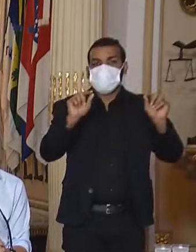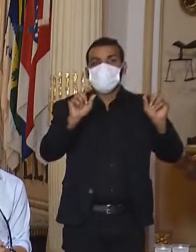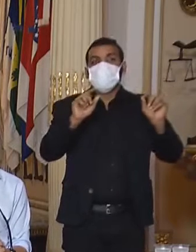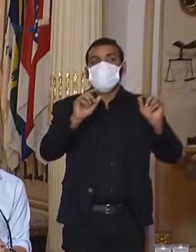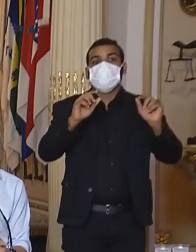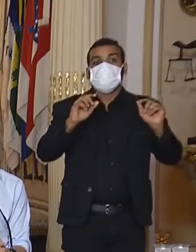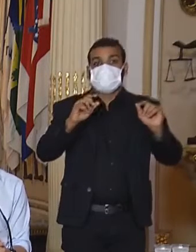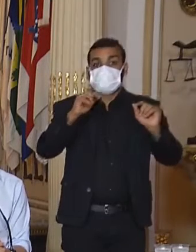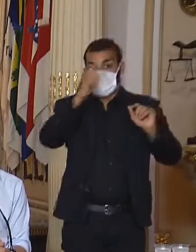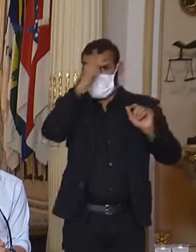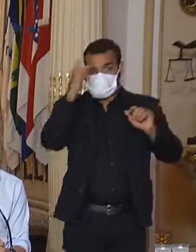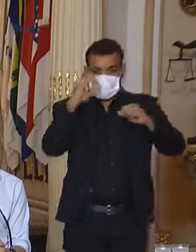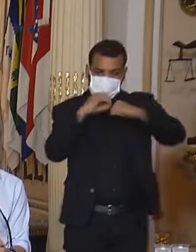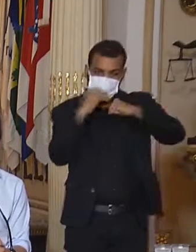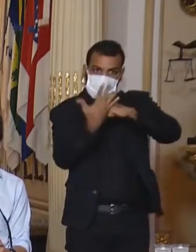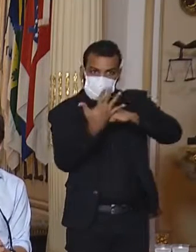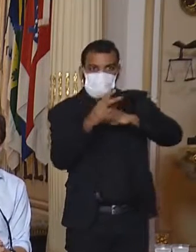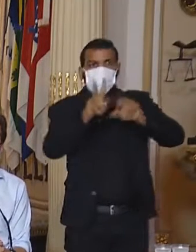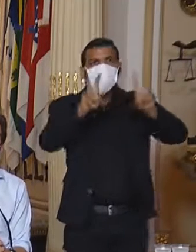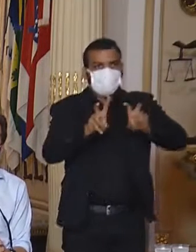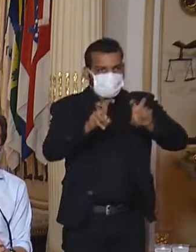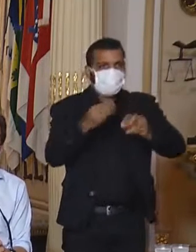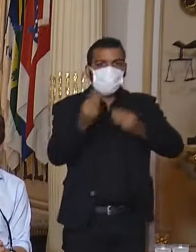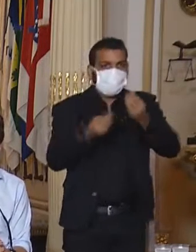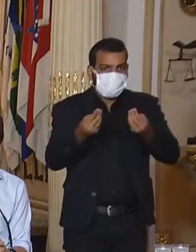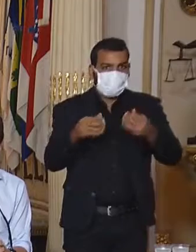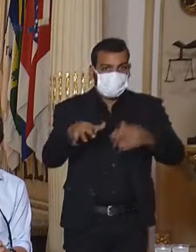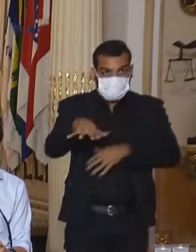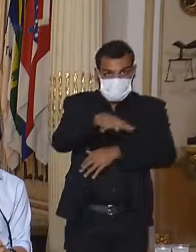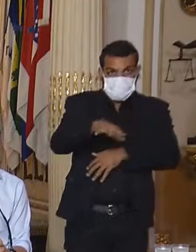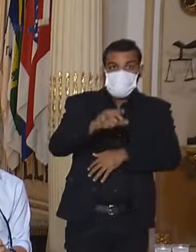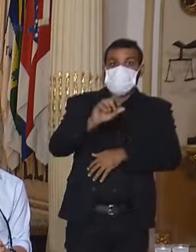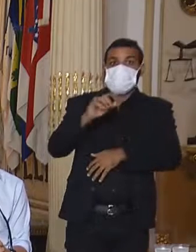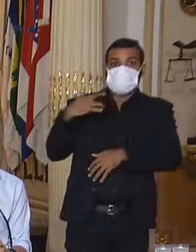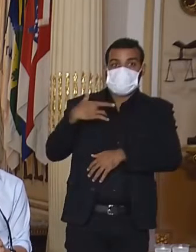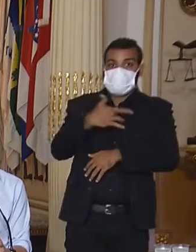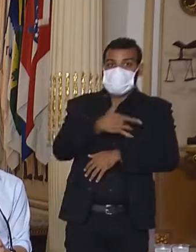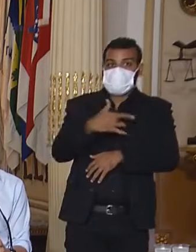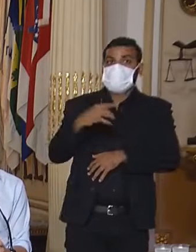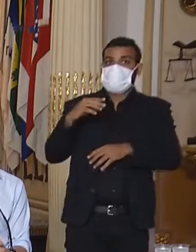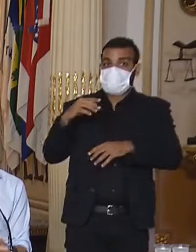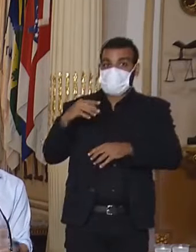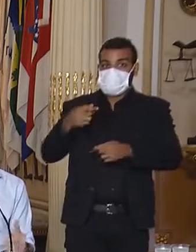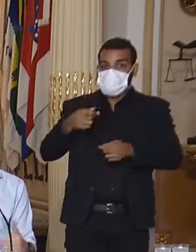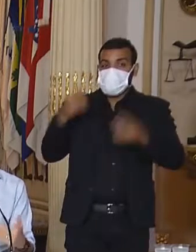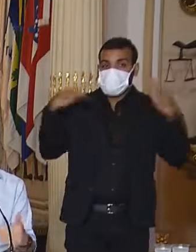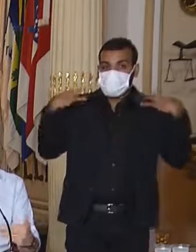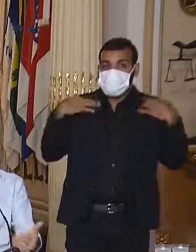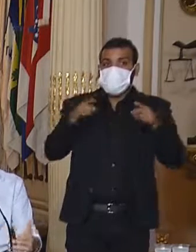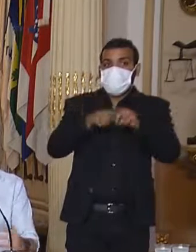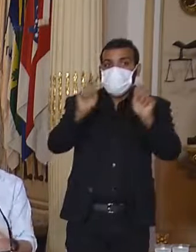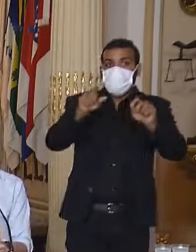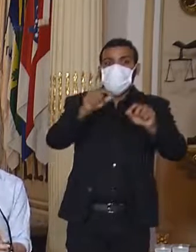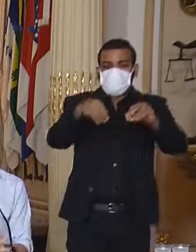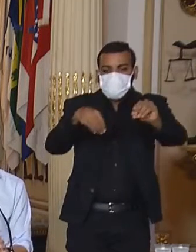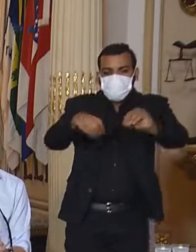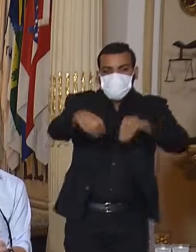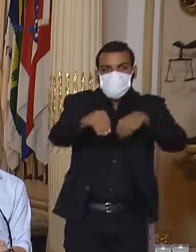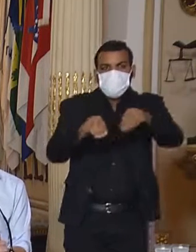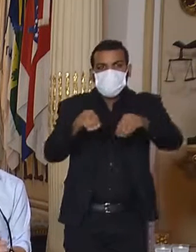comportamento convívio social, que pode estar ajudando também nessa flexibilização e na ativação